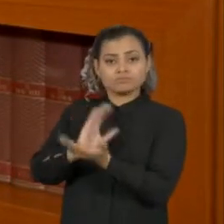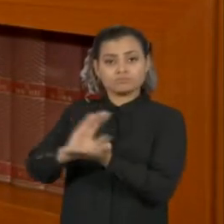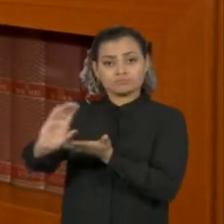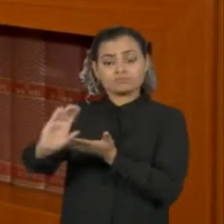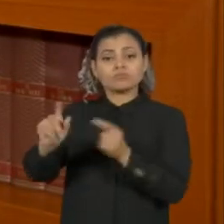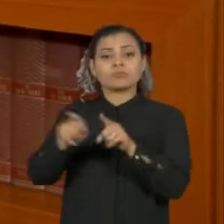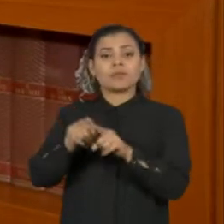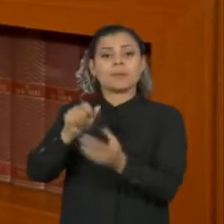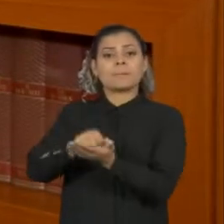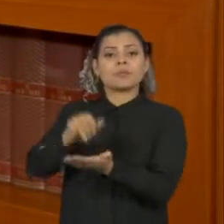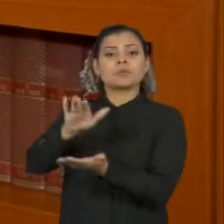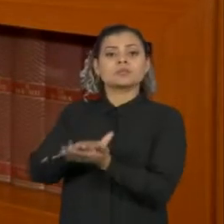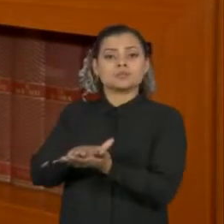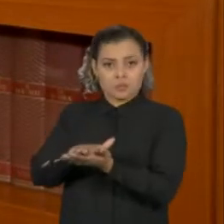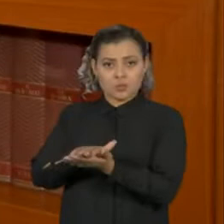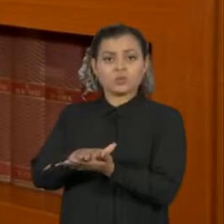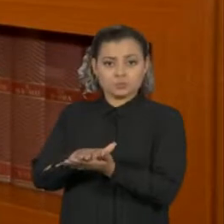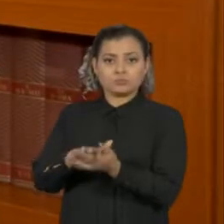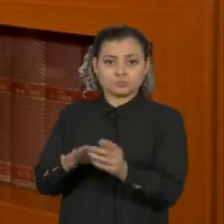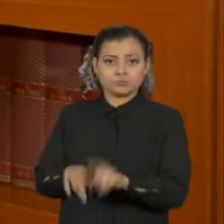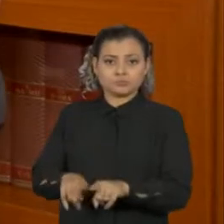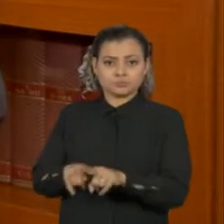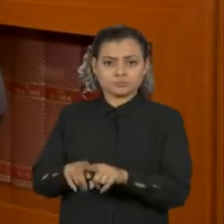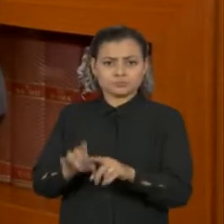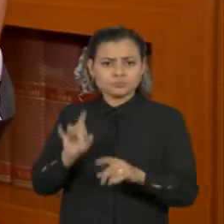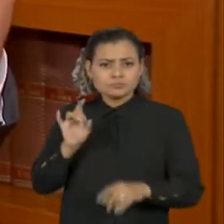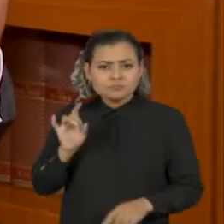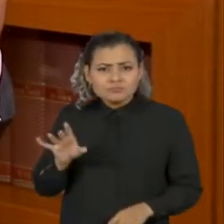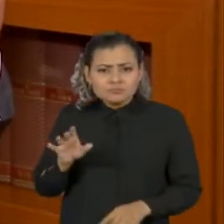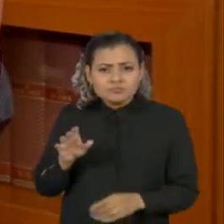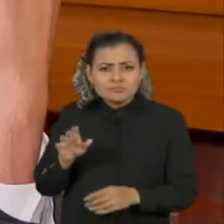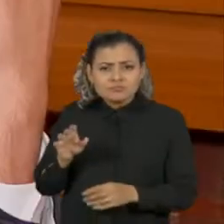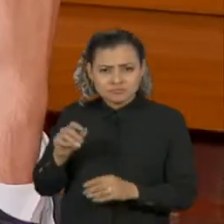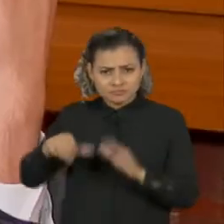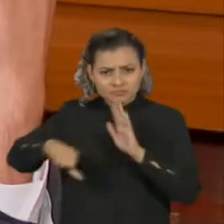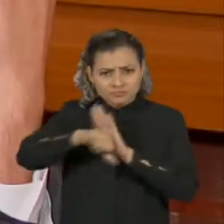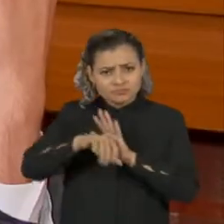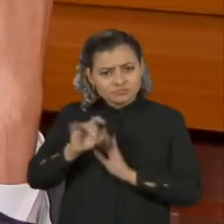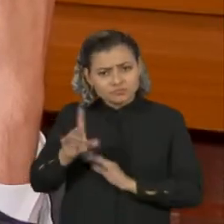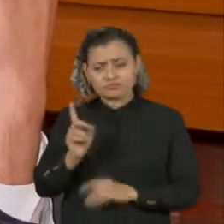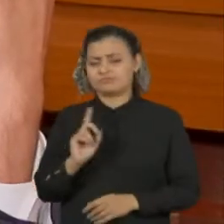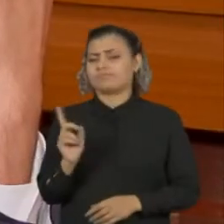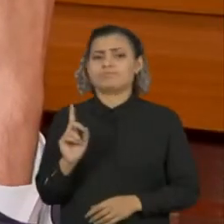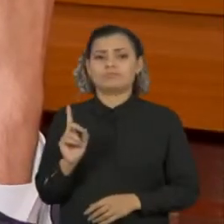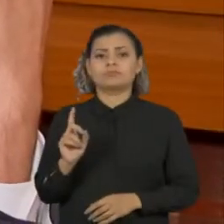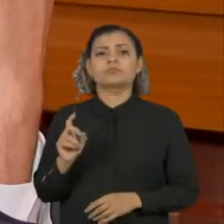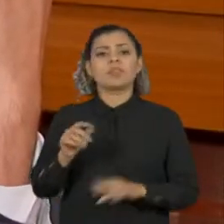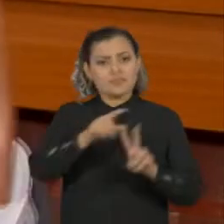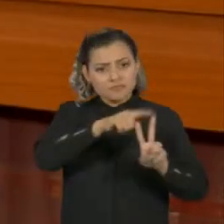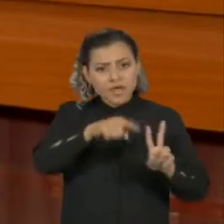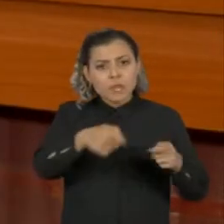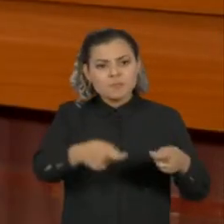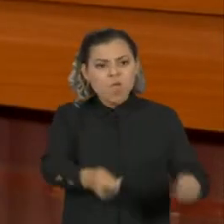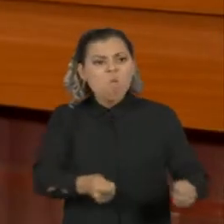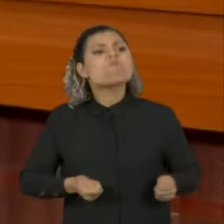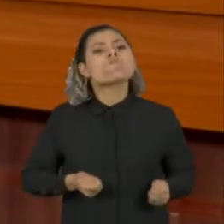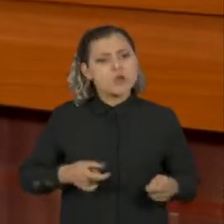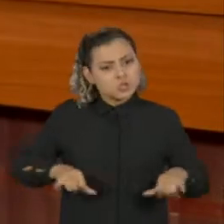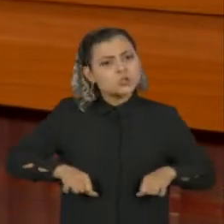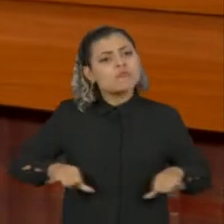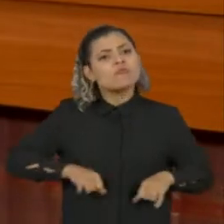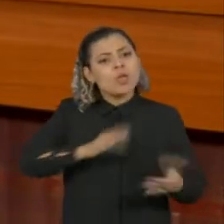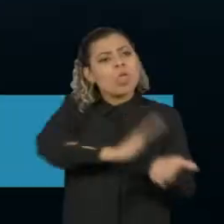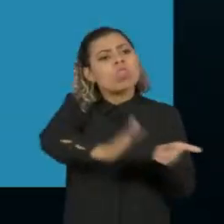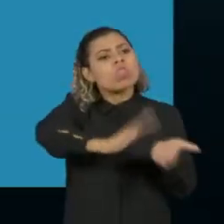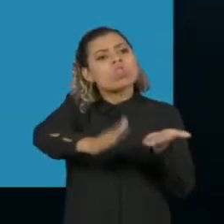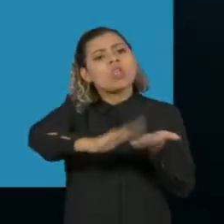punitivo e dissuasório. Não só a condenação criminal. Tem que doer no bolso da Vale essa indenização por